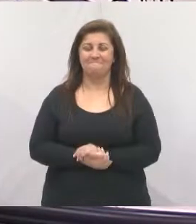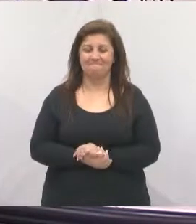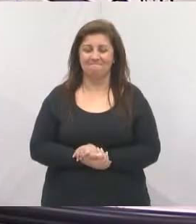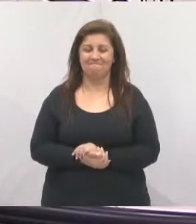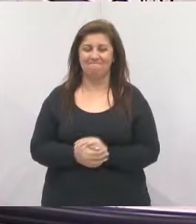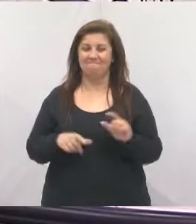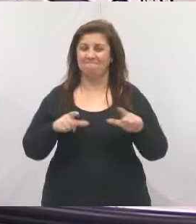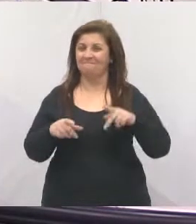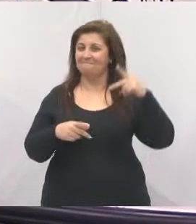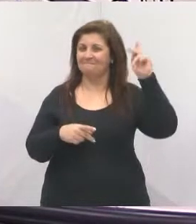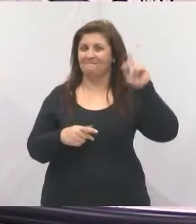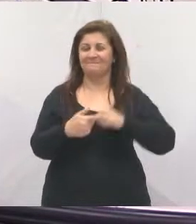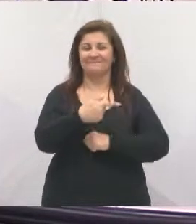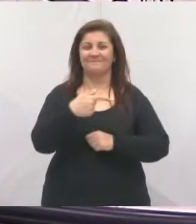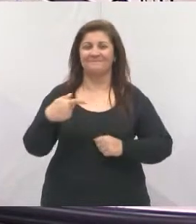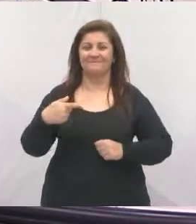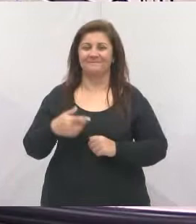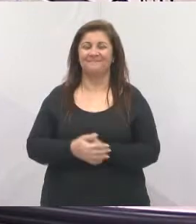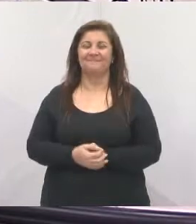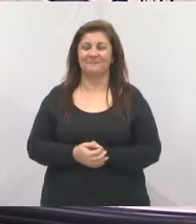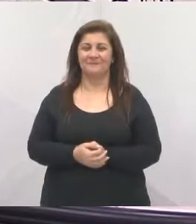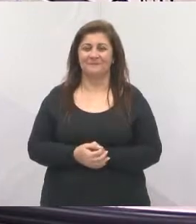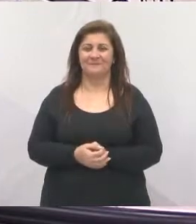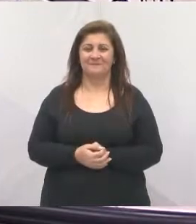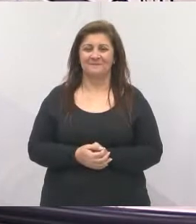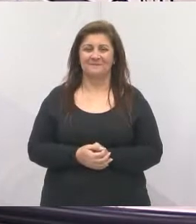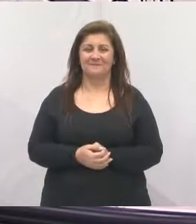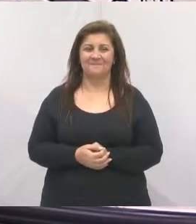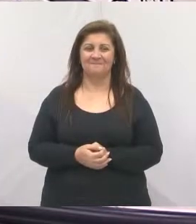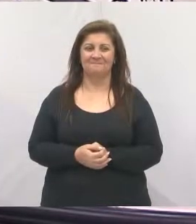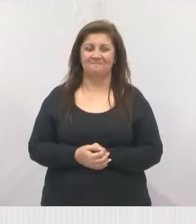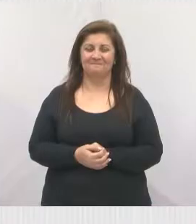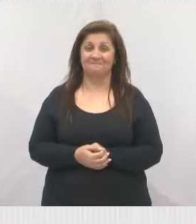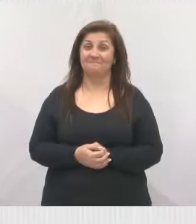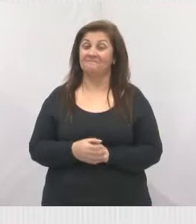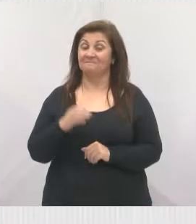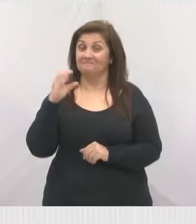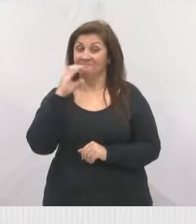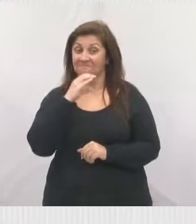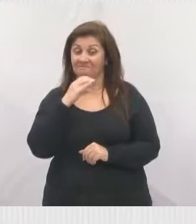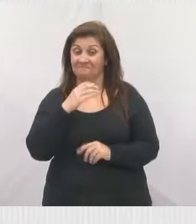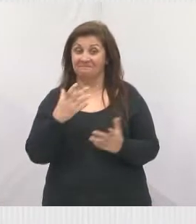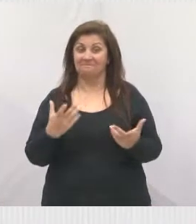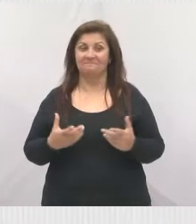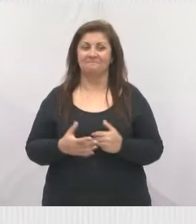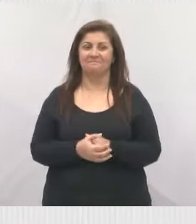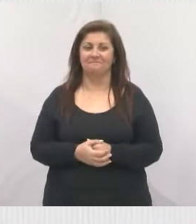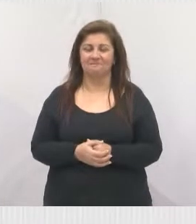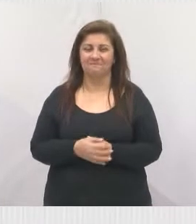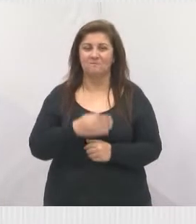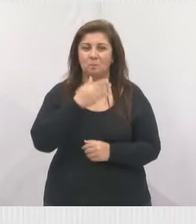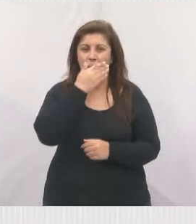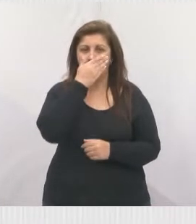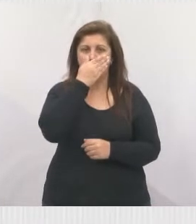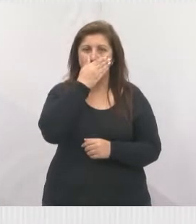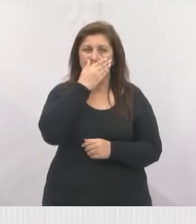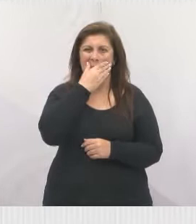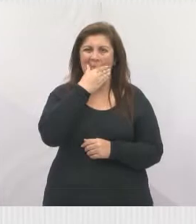trabalho durante a semana, onde foi uma semana bem corrida, a qual a gente